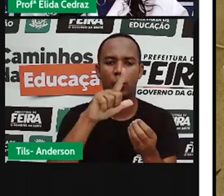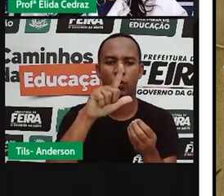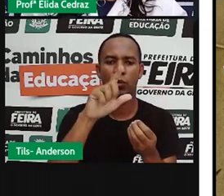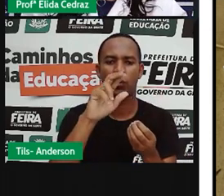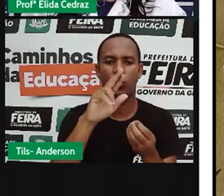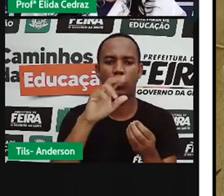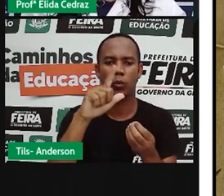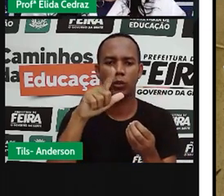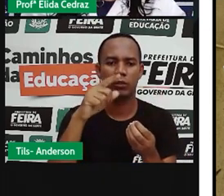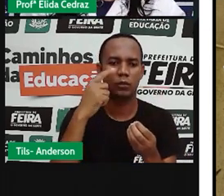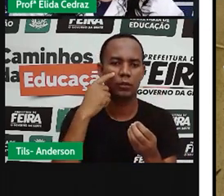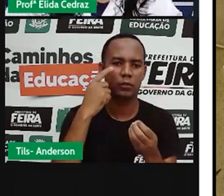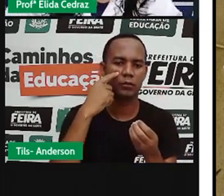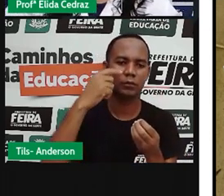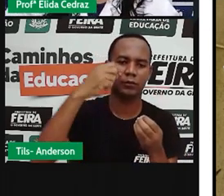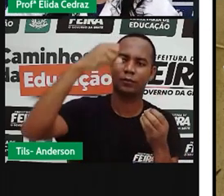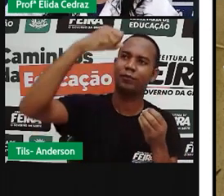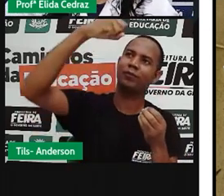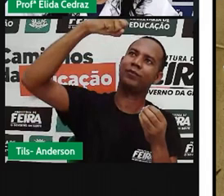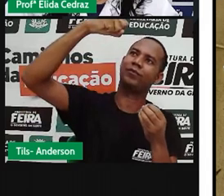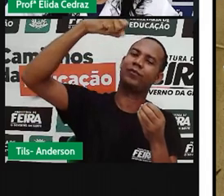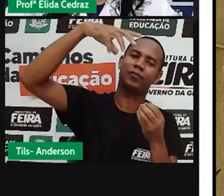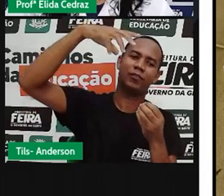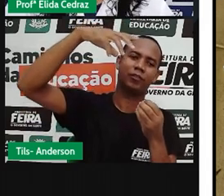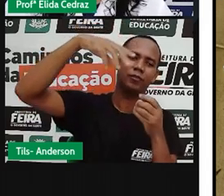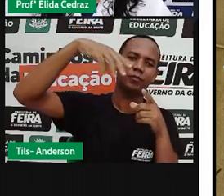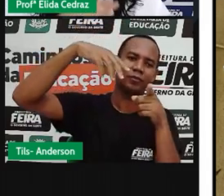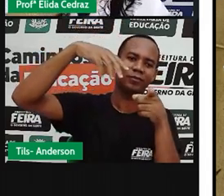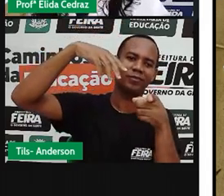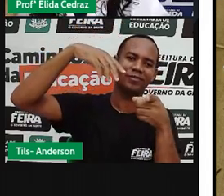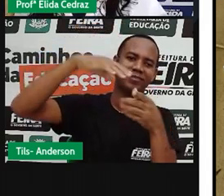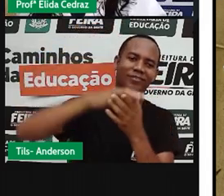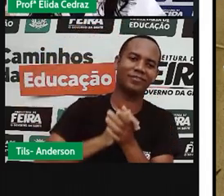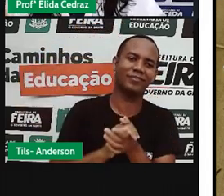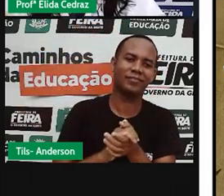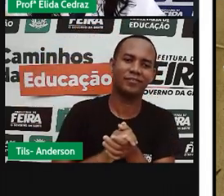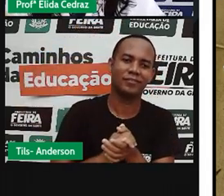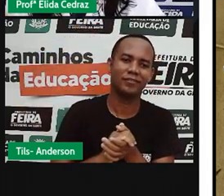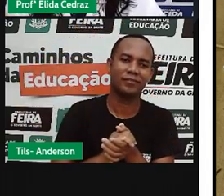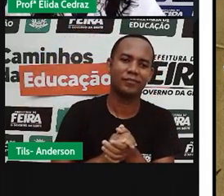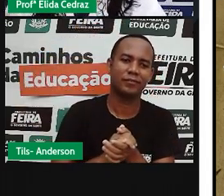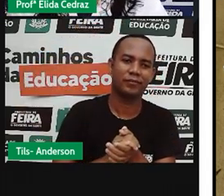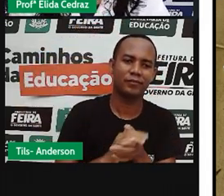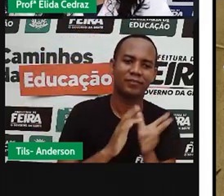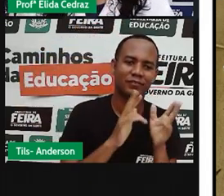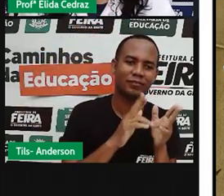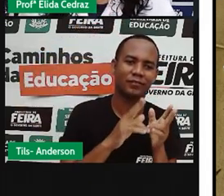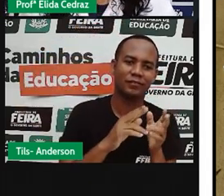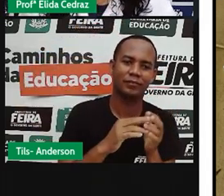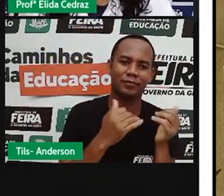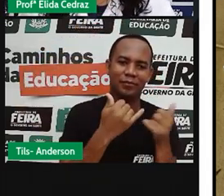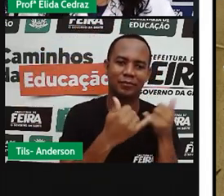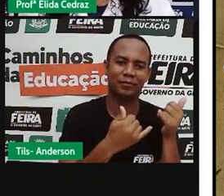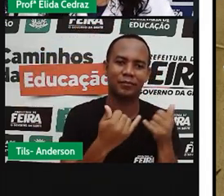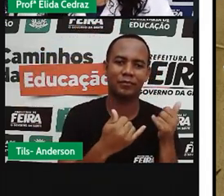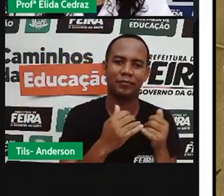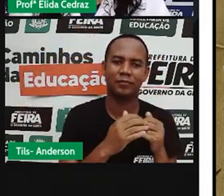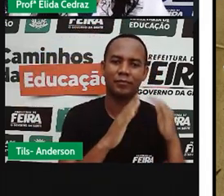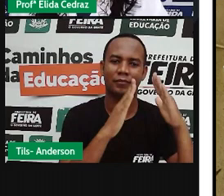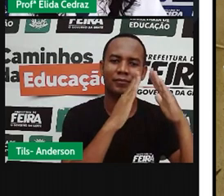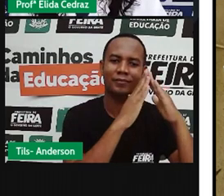esquerdo e projetando a sombra do lado direito. A casa,